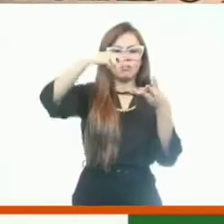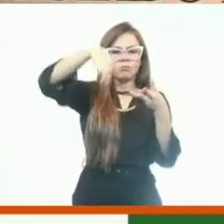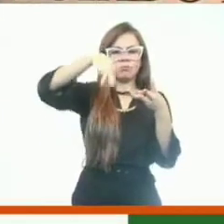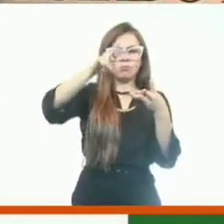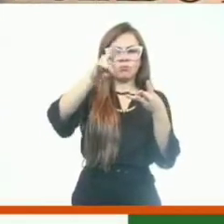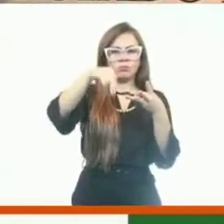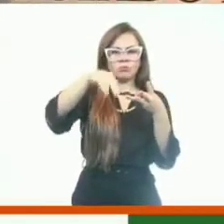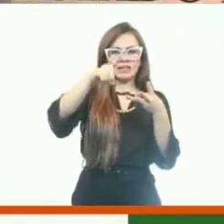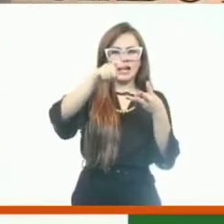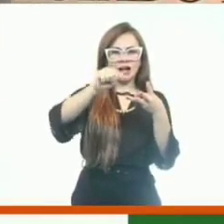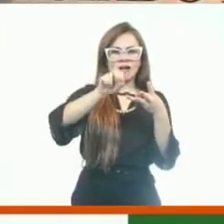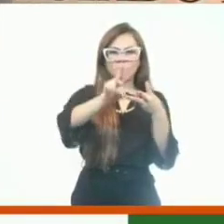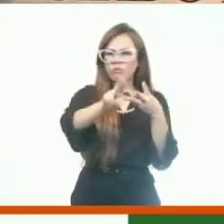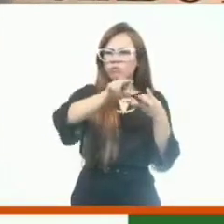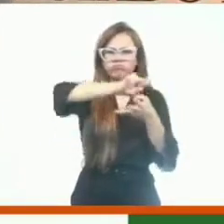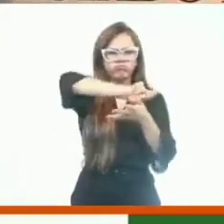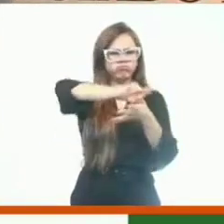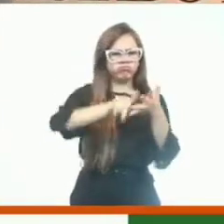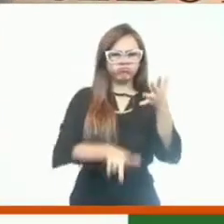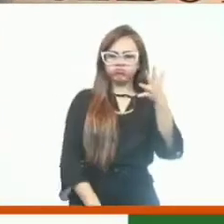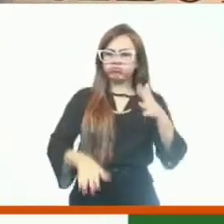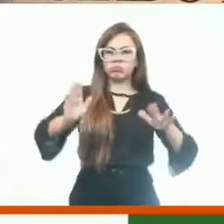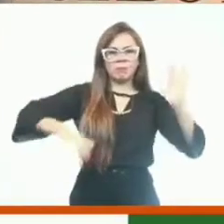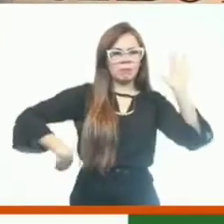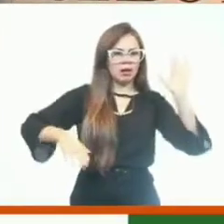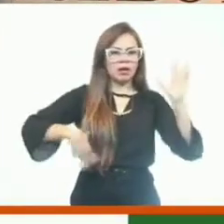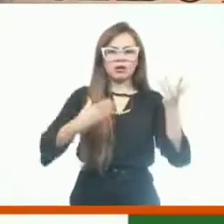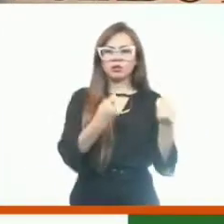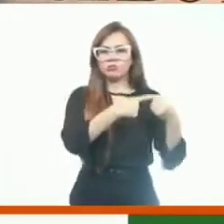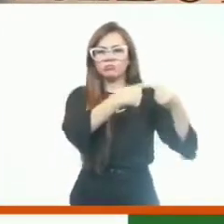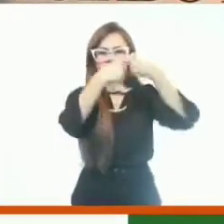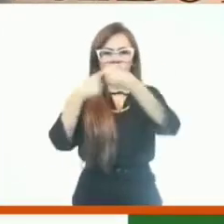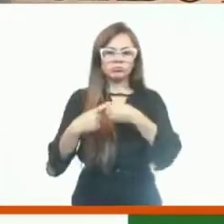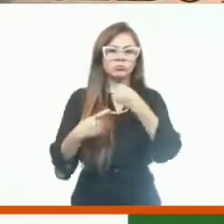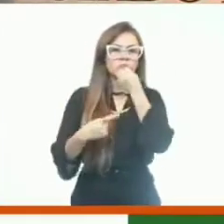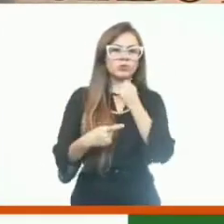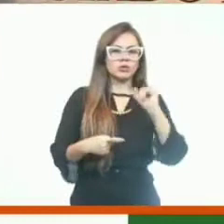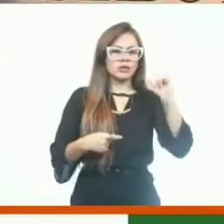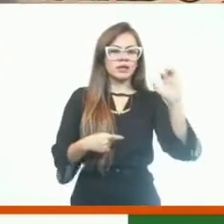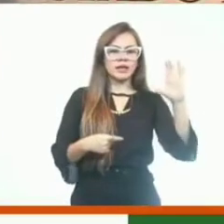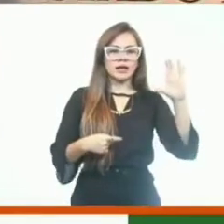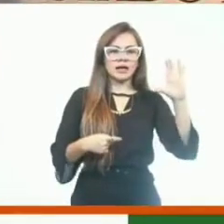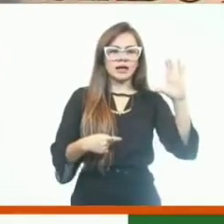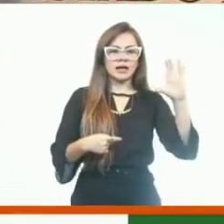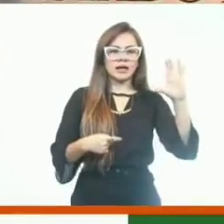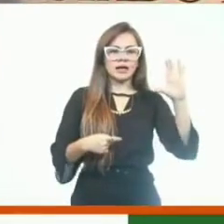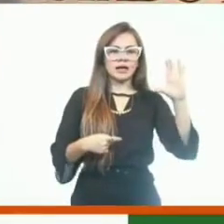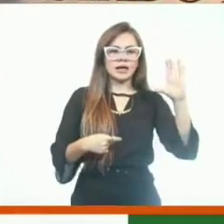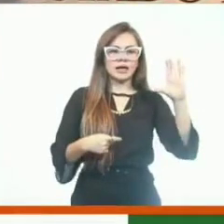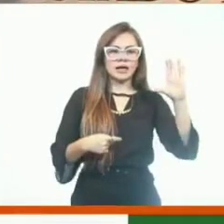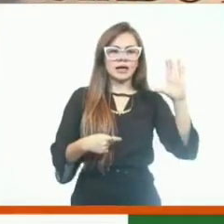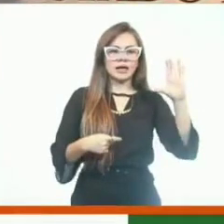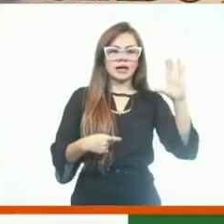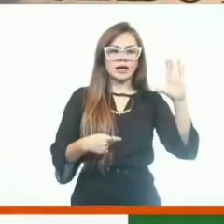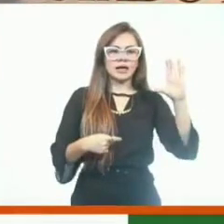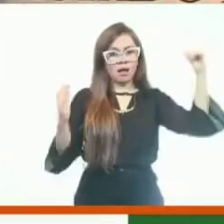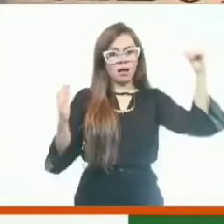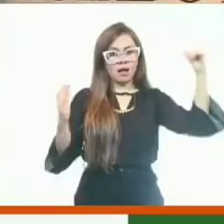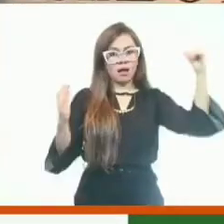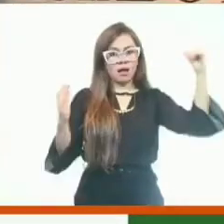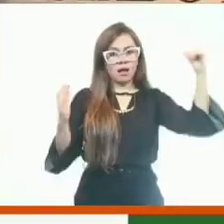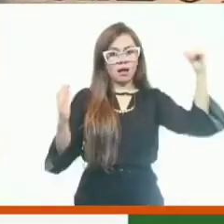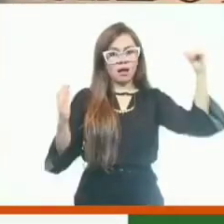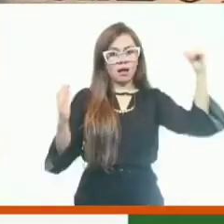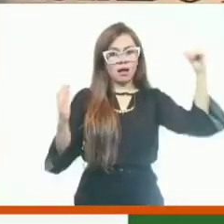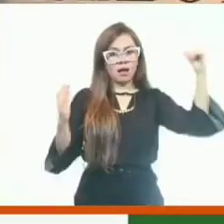E também, estamos duplicando, inclusive, agora, de Itarema a Acaraú, toda a duplicação também da 085,